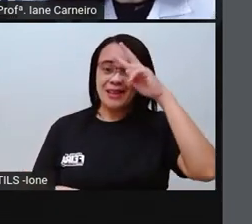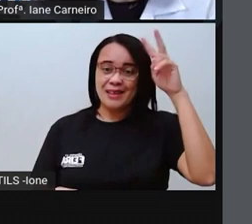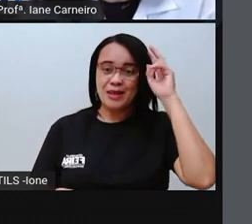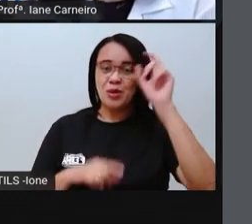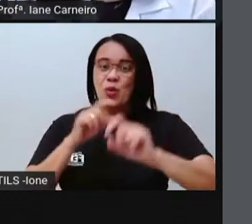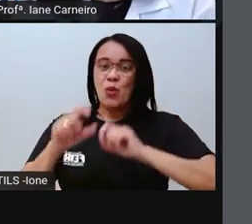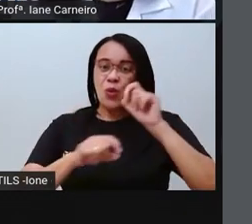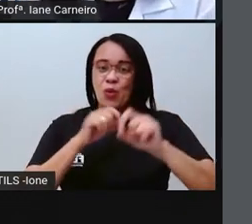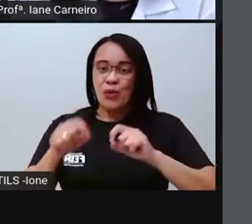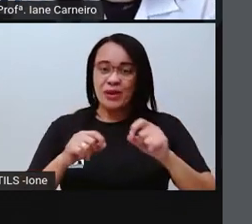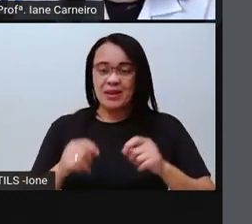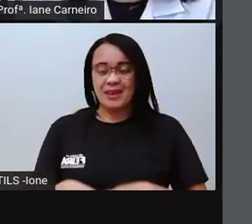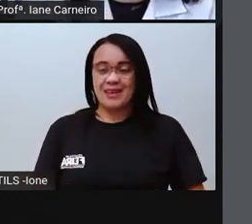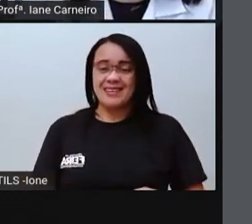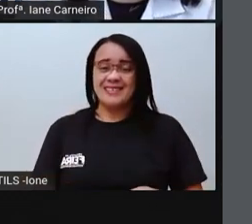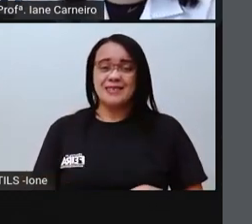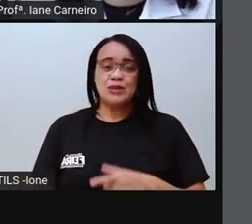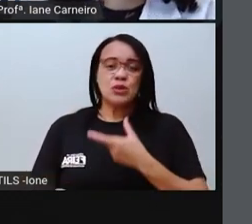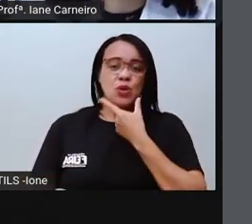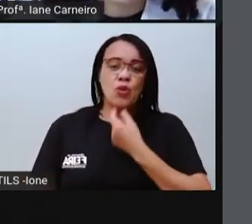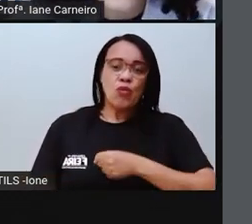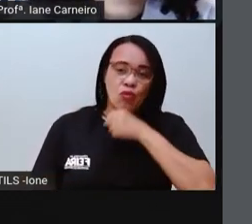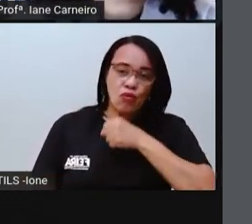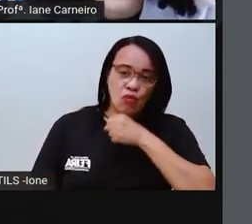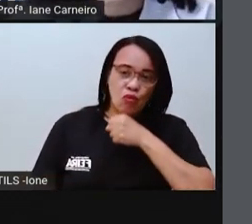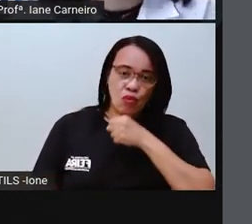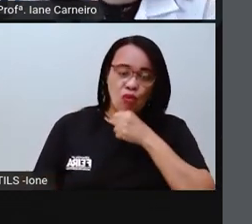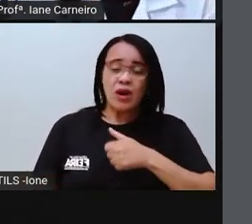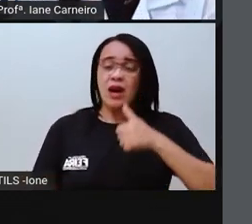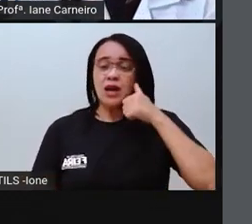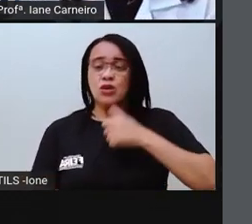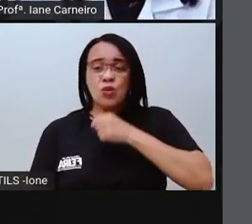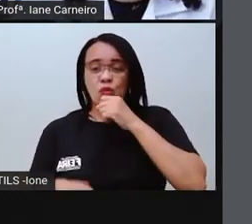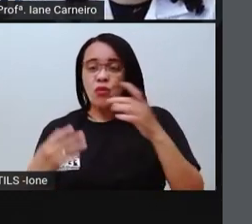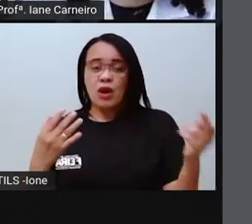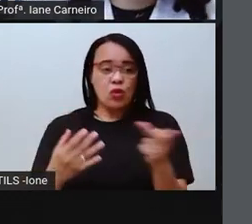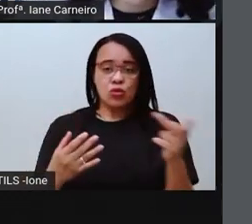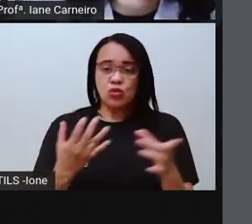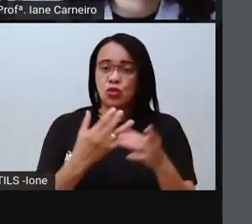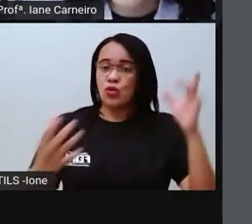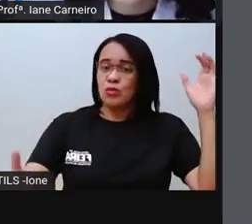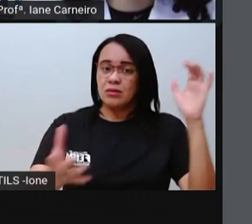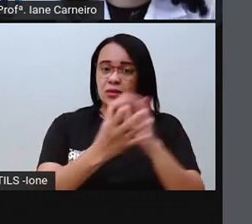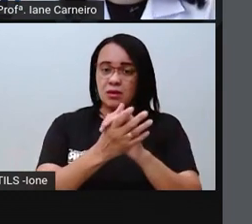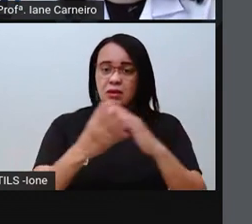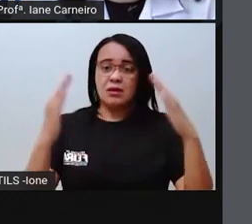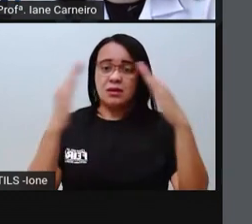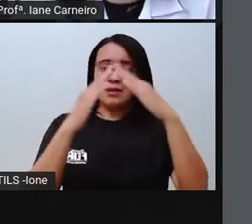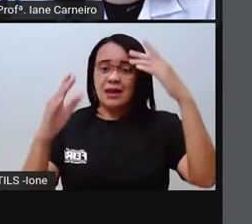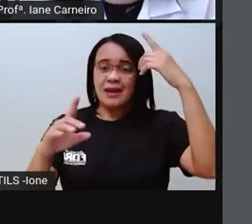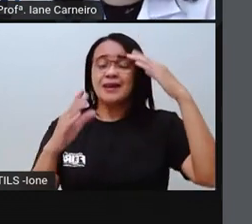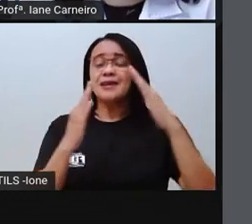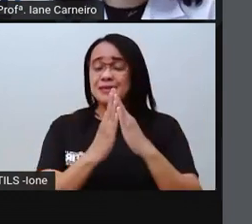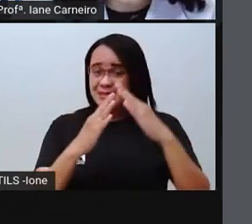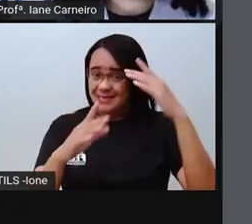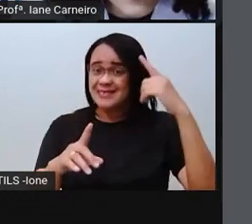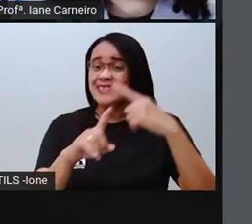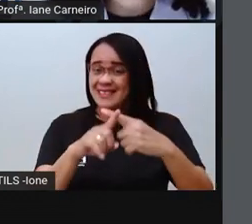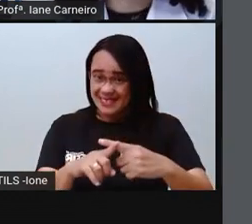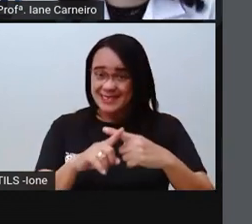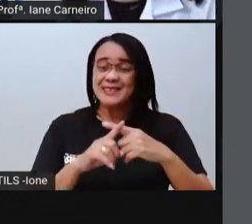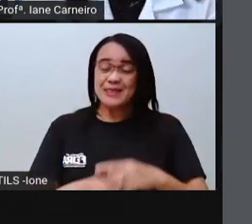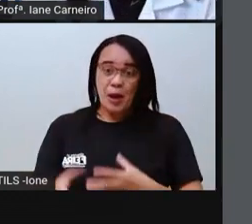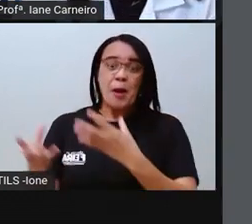assim, passado. O velho casou com a velha na igreja do povoado. Muita gente foi pra